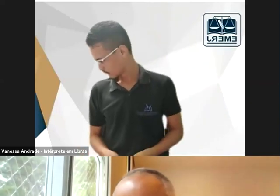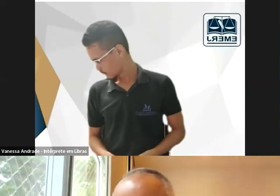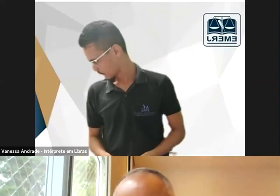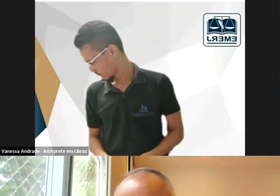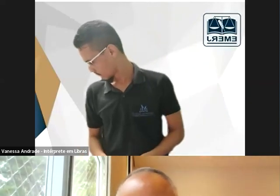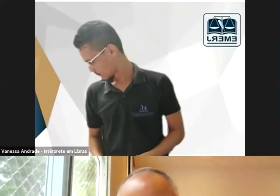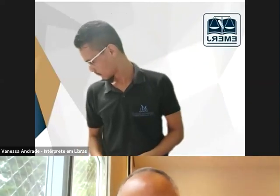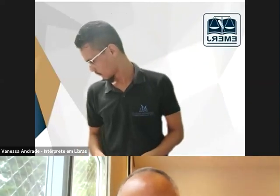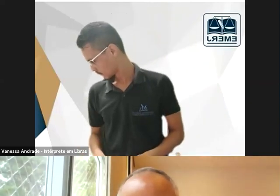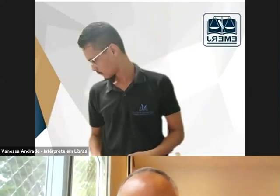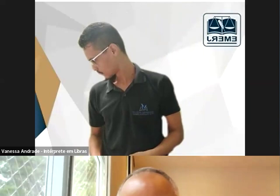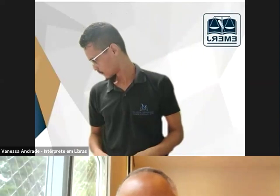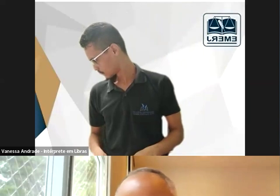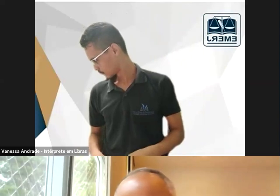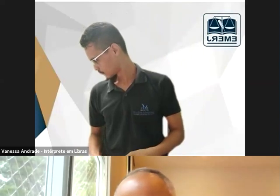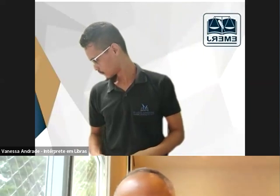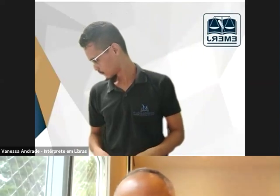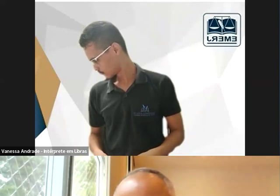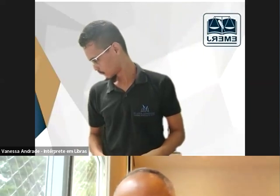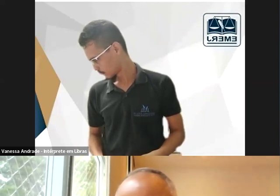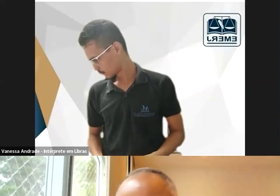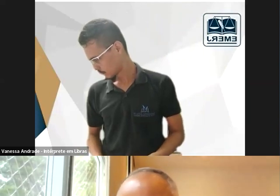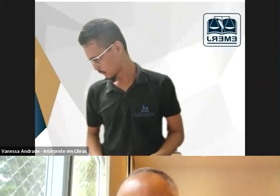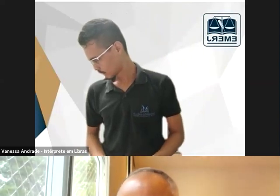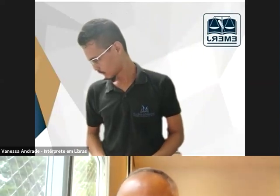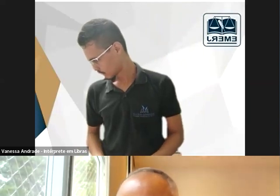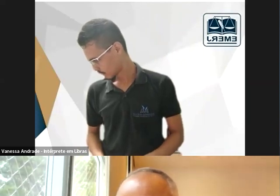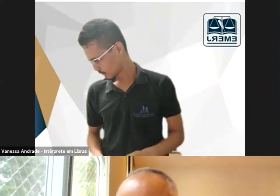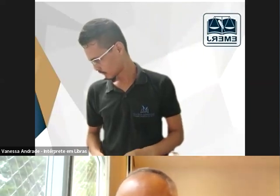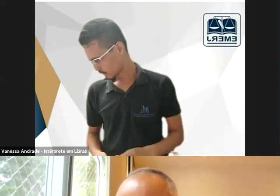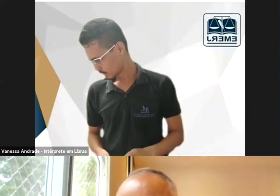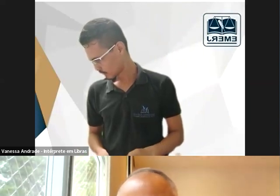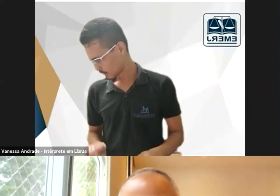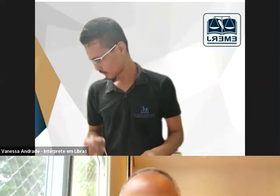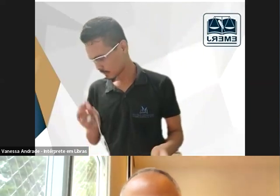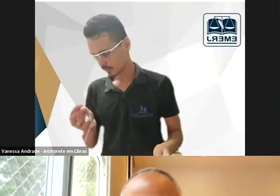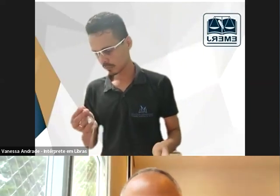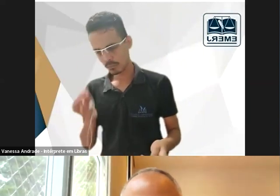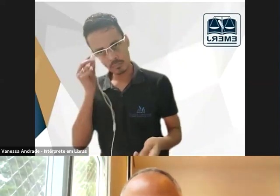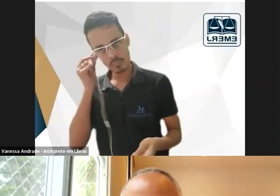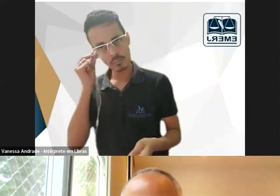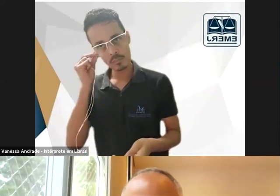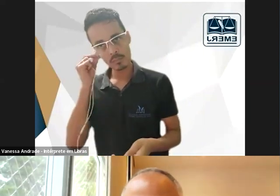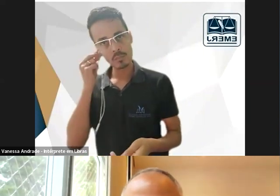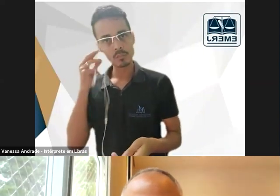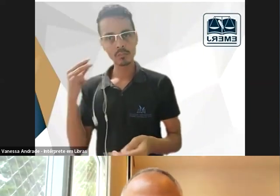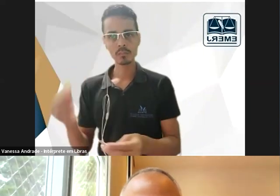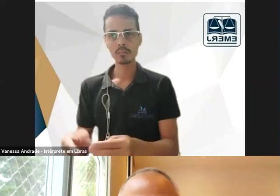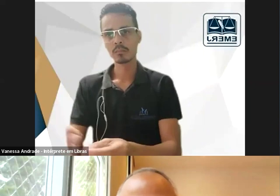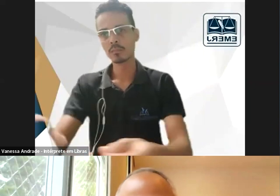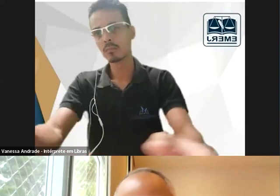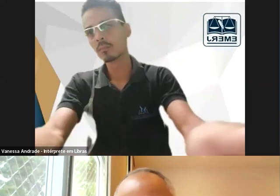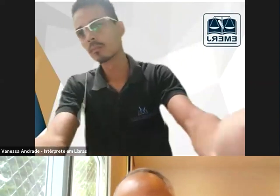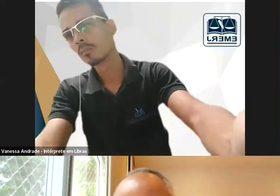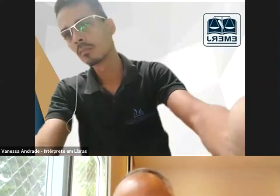diretor do Museu do Ipiranga de São Paulo que tinha feito a carreira dele aqui no Brasil de qualquer sorte a questão das